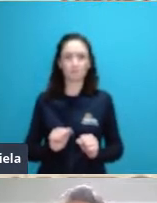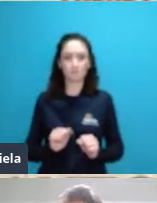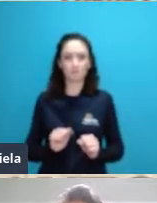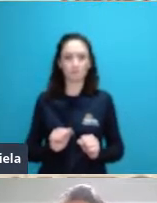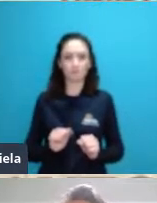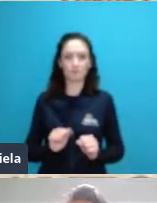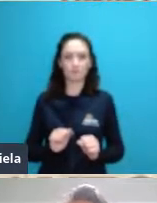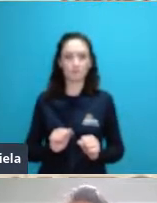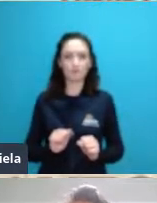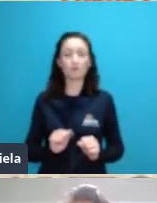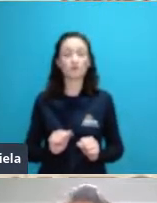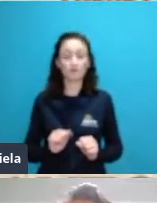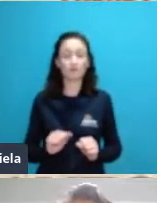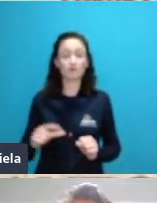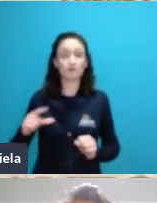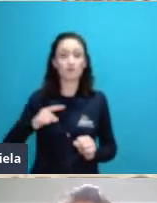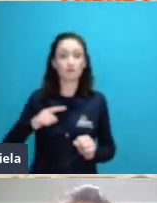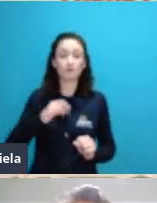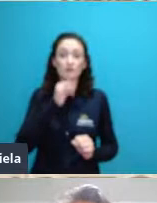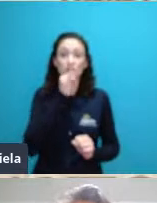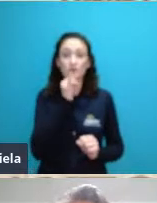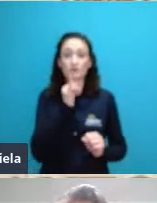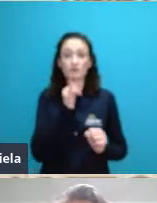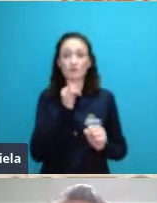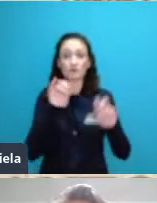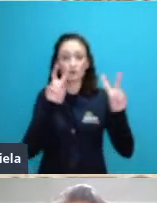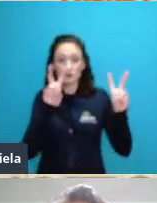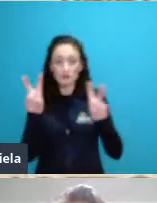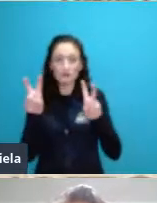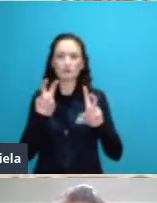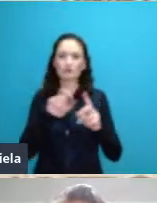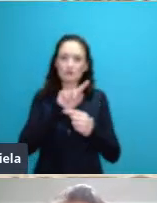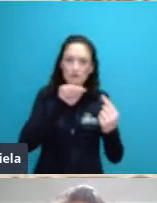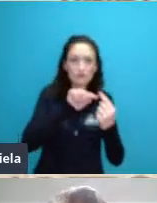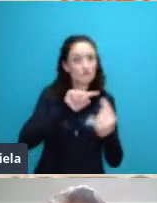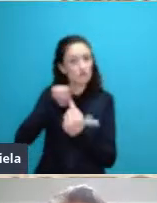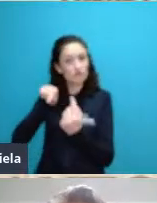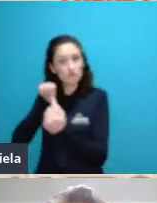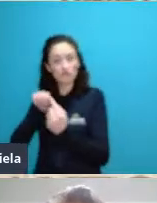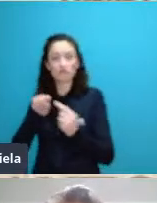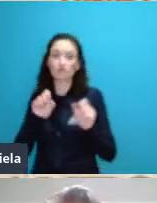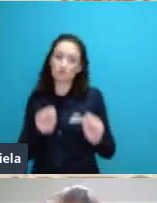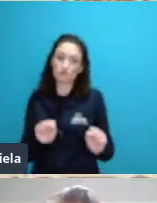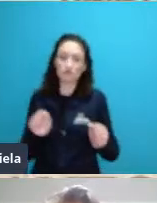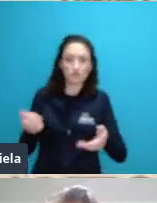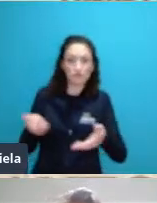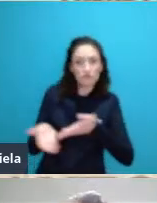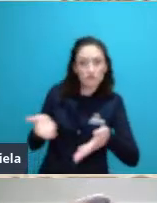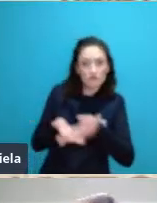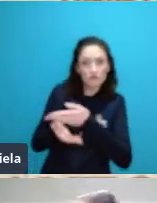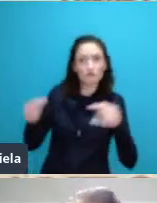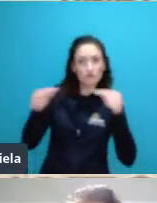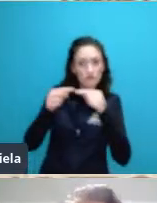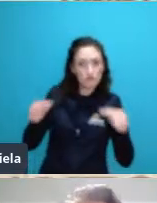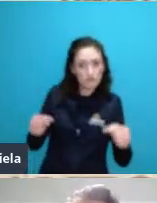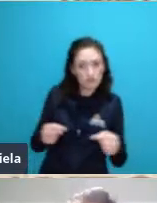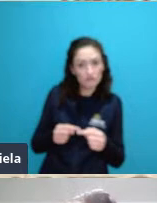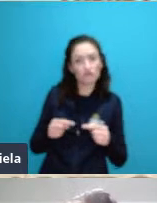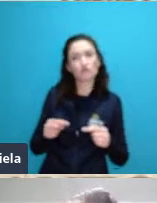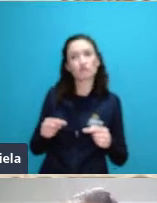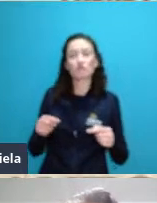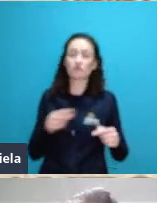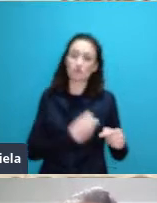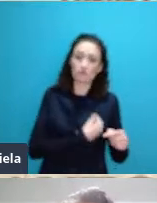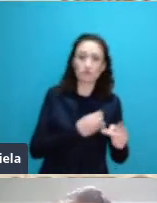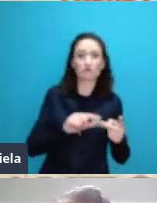ter partes individuais que interagem entre si não só partes bióticas mas abióticas também esse super organismo